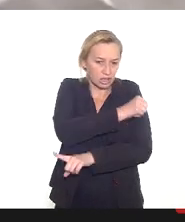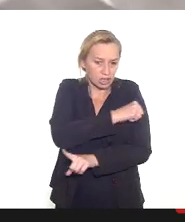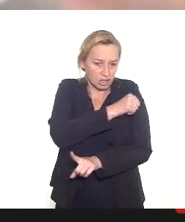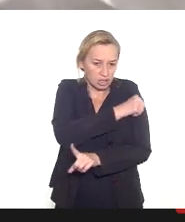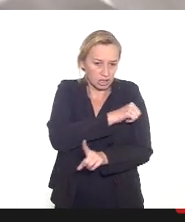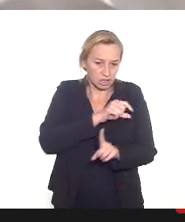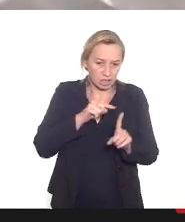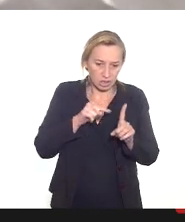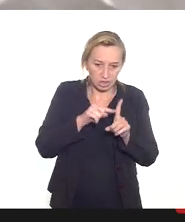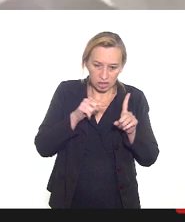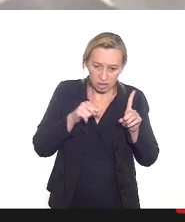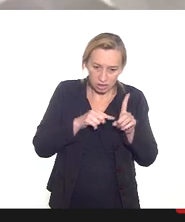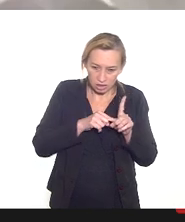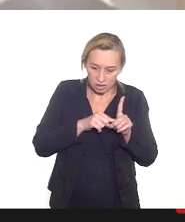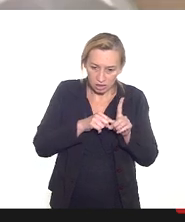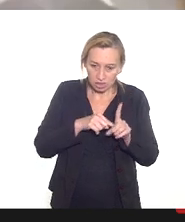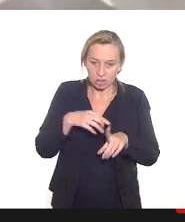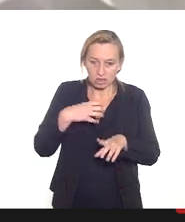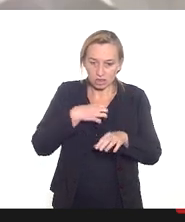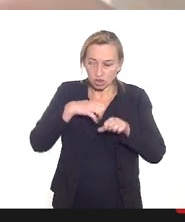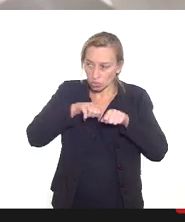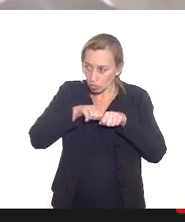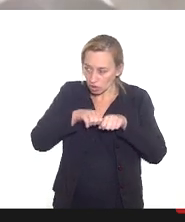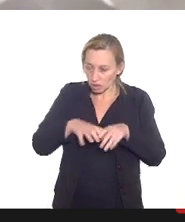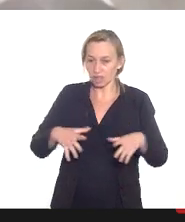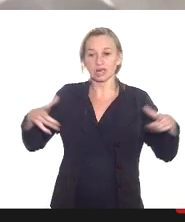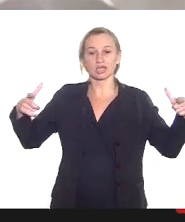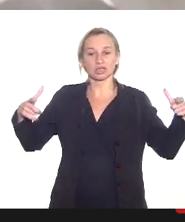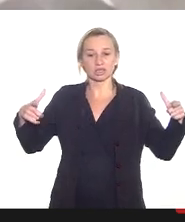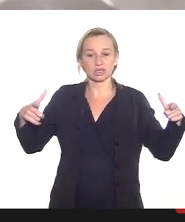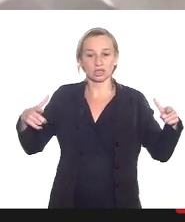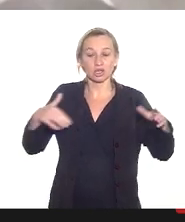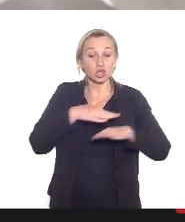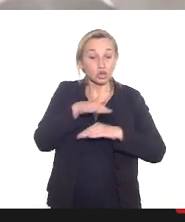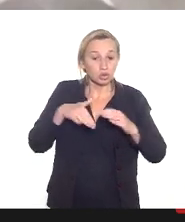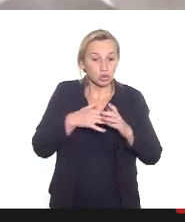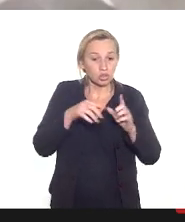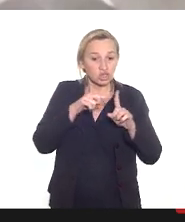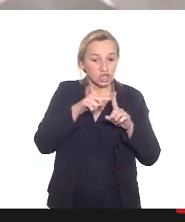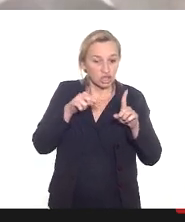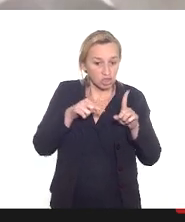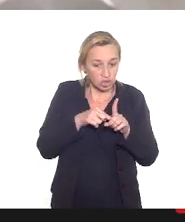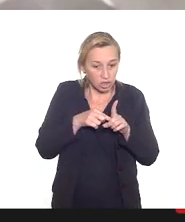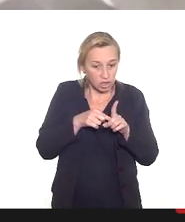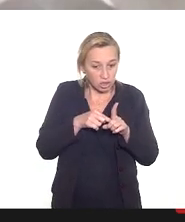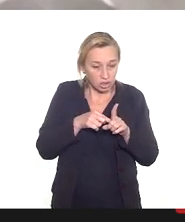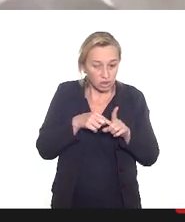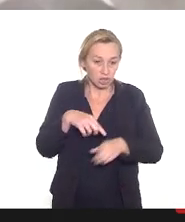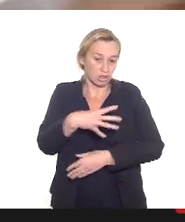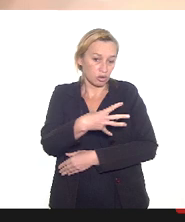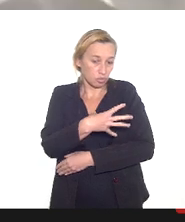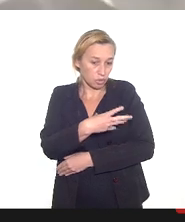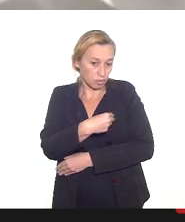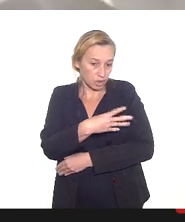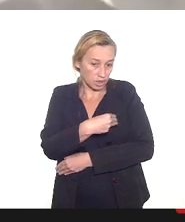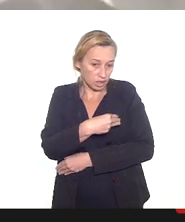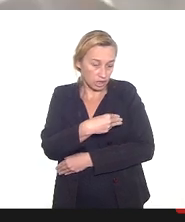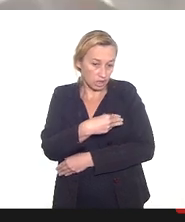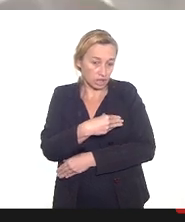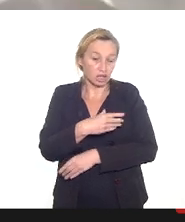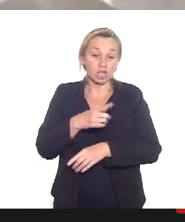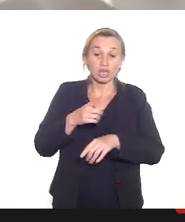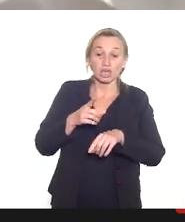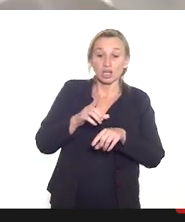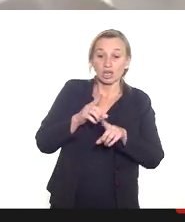gestante ela fala em sentido amplo a ele todas as gestantes podem tomar com comorbidade ou sem comorbidade